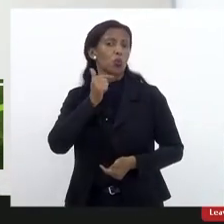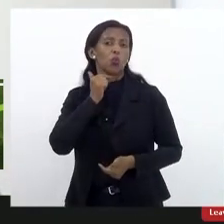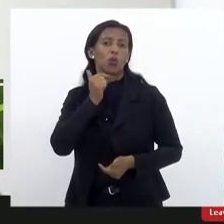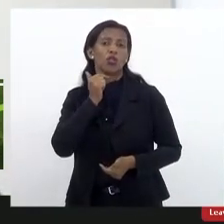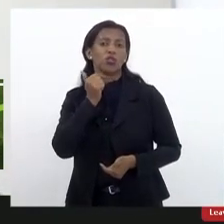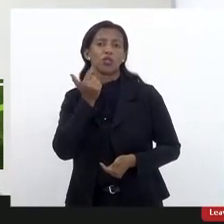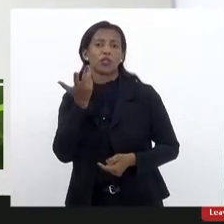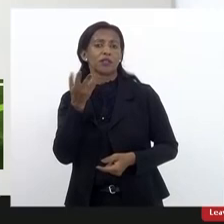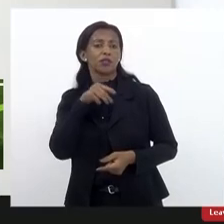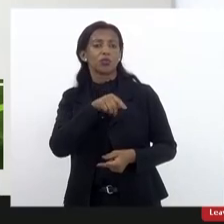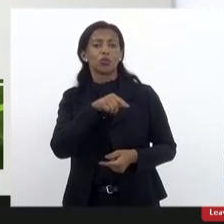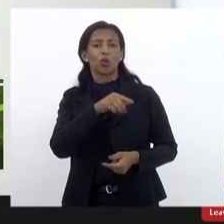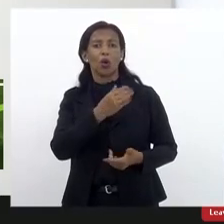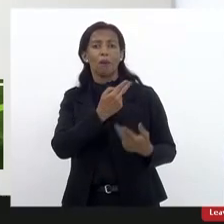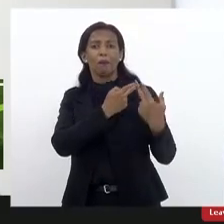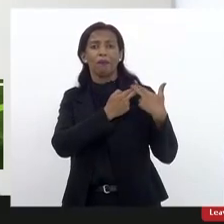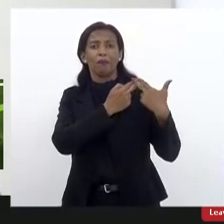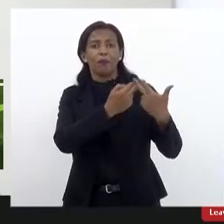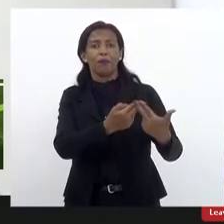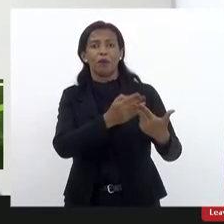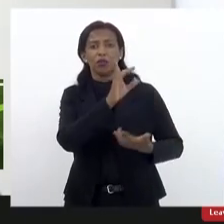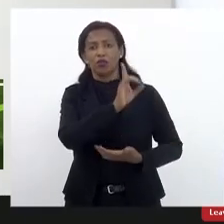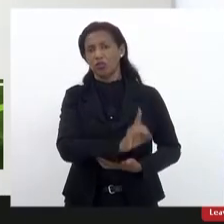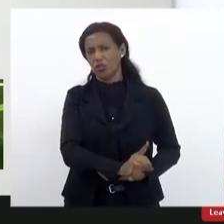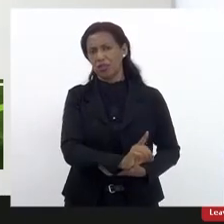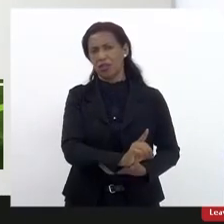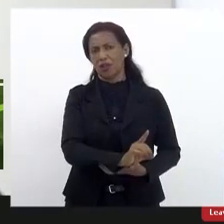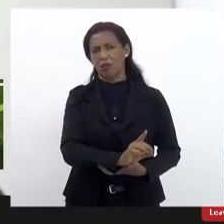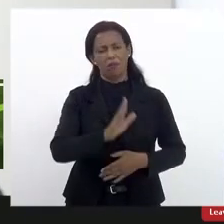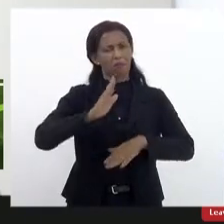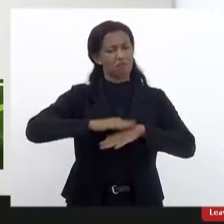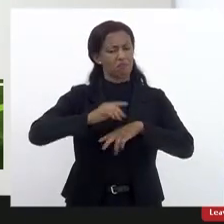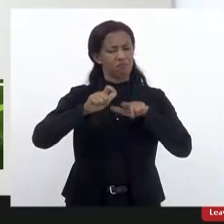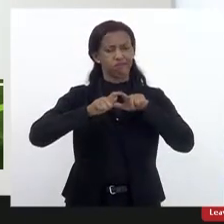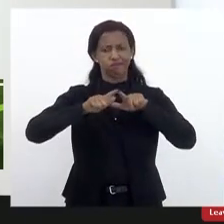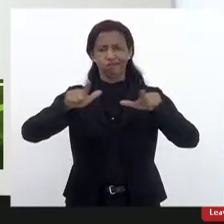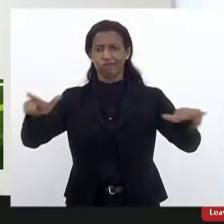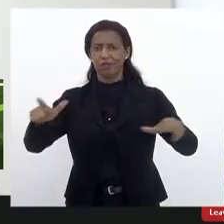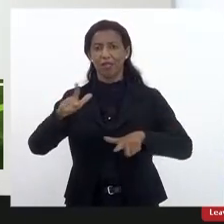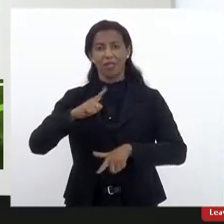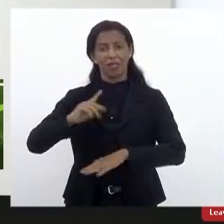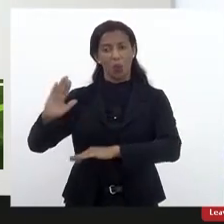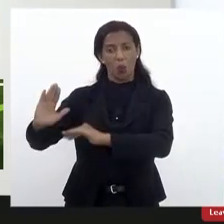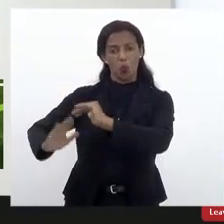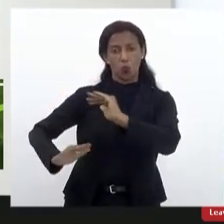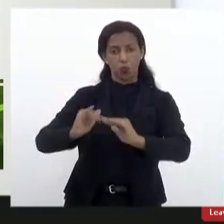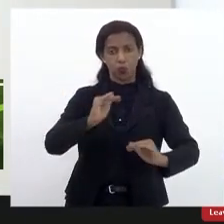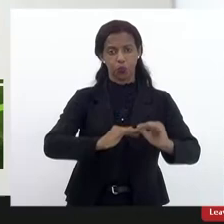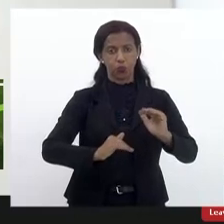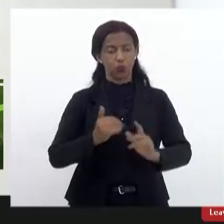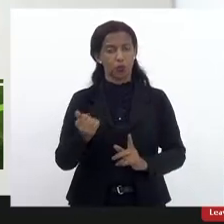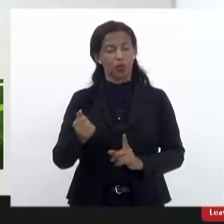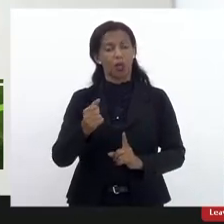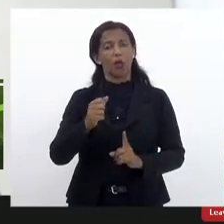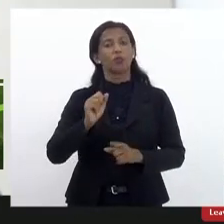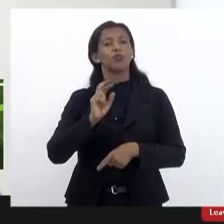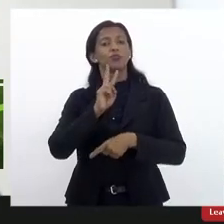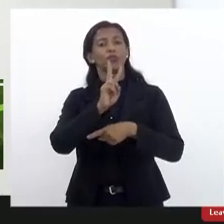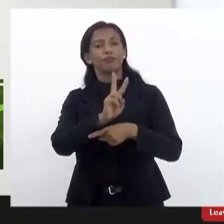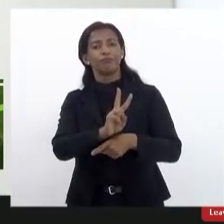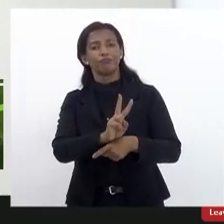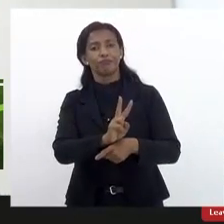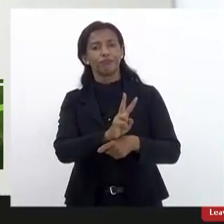sobrecarregar essas gerações, porque o problema alcança uma complexidade que ter um quadro profissional de assistentes sociais e de